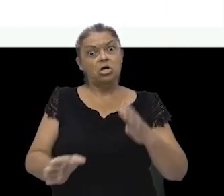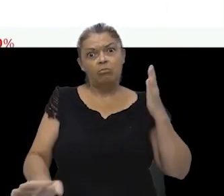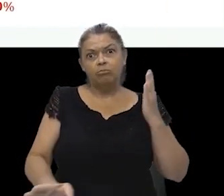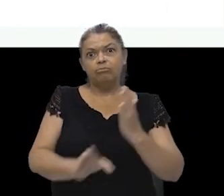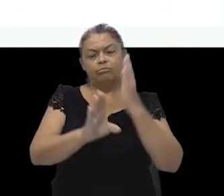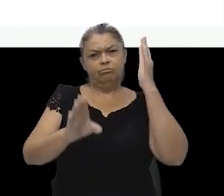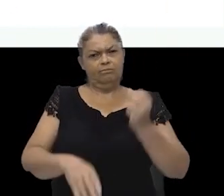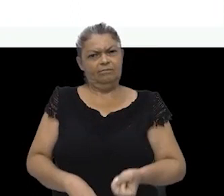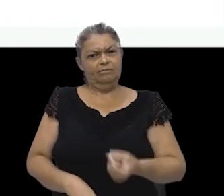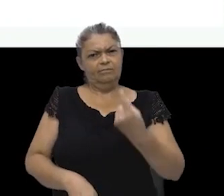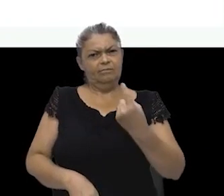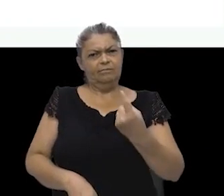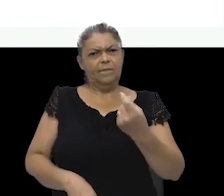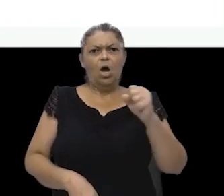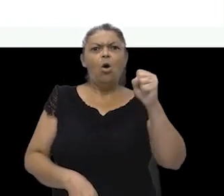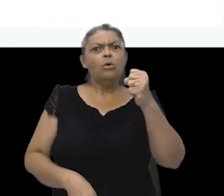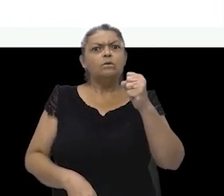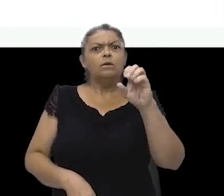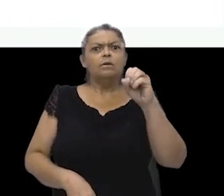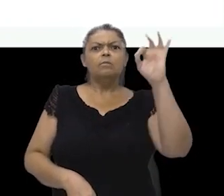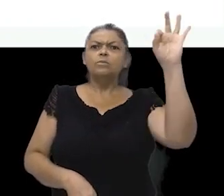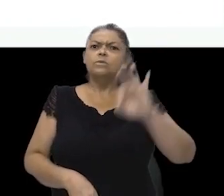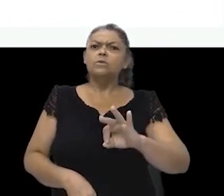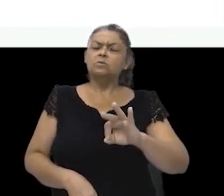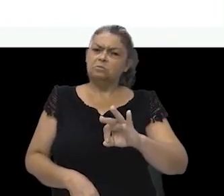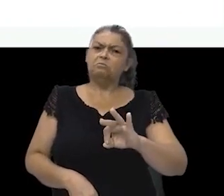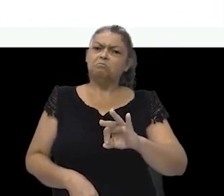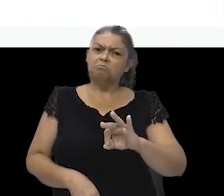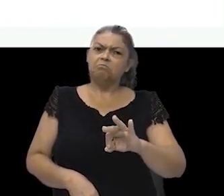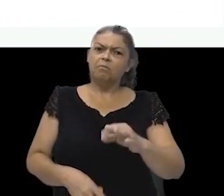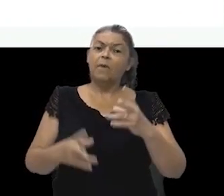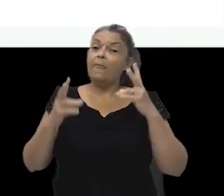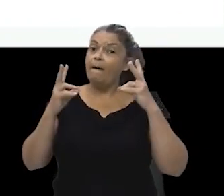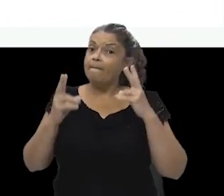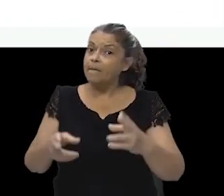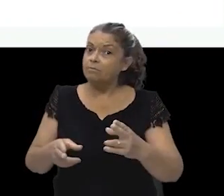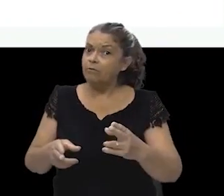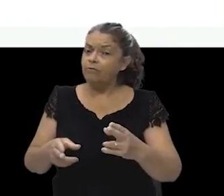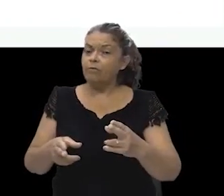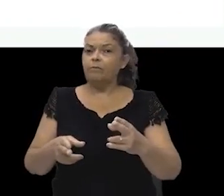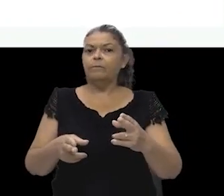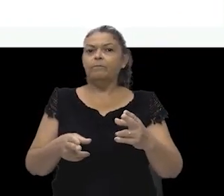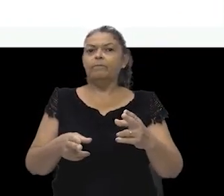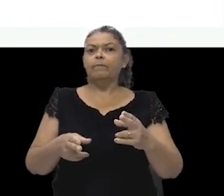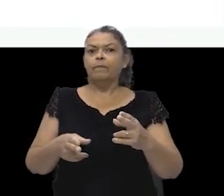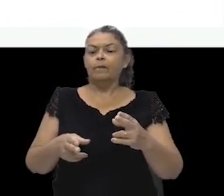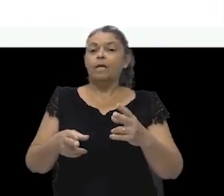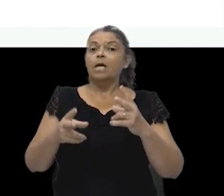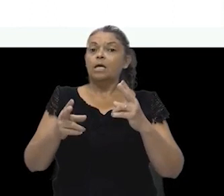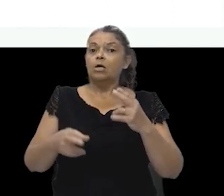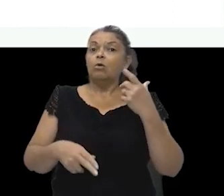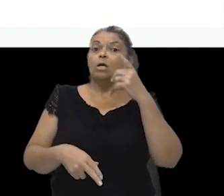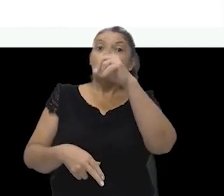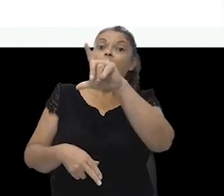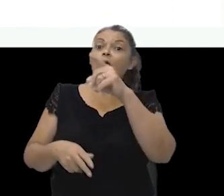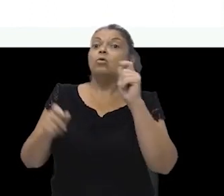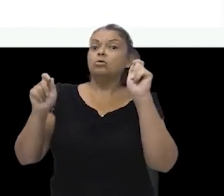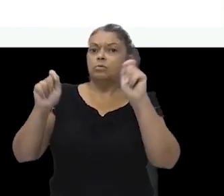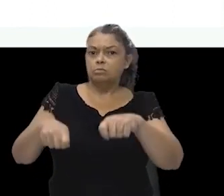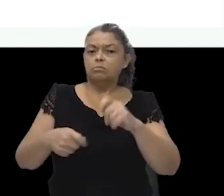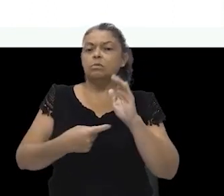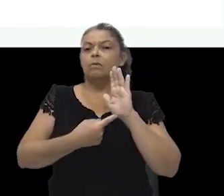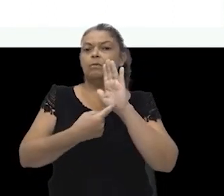porcentagem. 80 por cento. Da mesma forma, eu faço com a outra probabilidade, que está